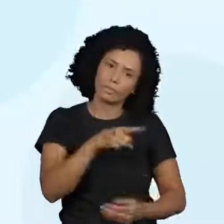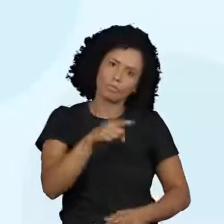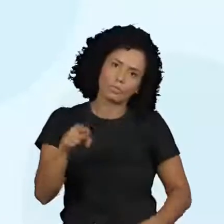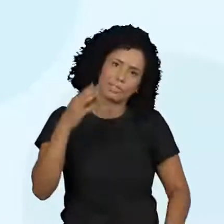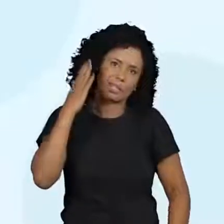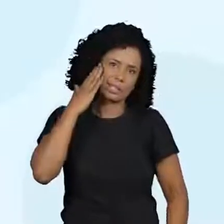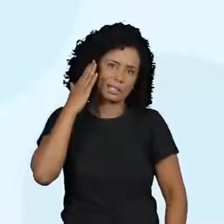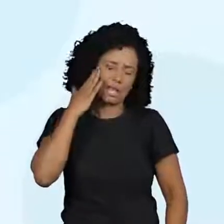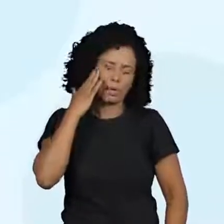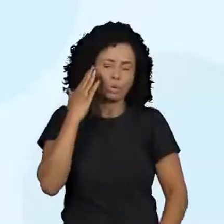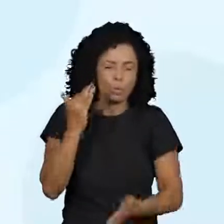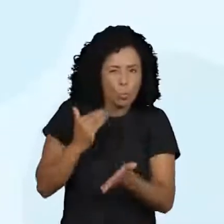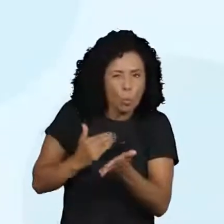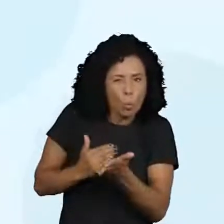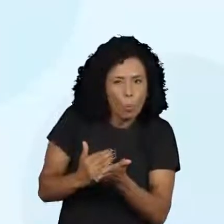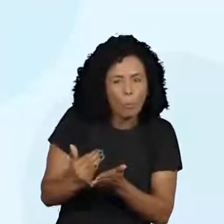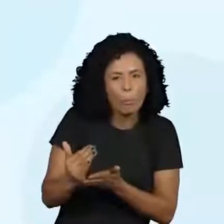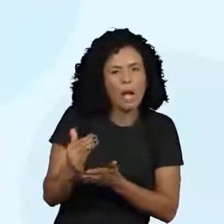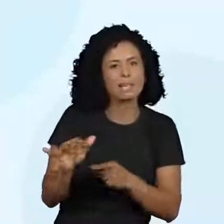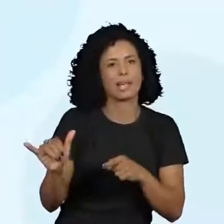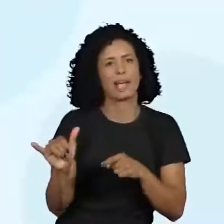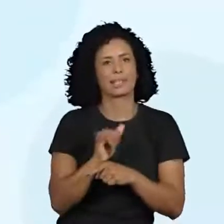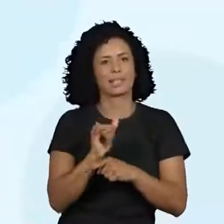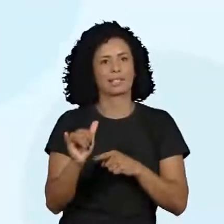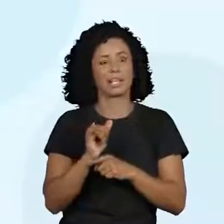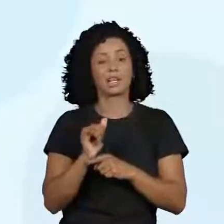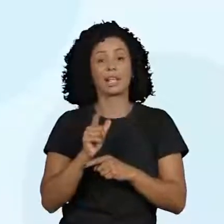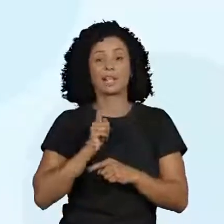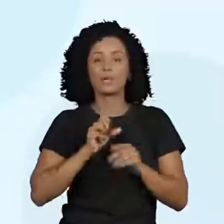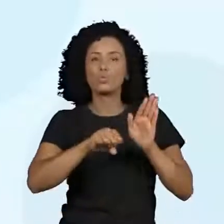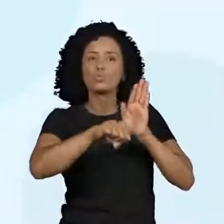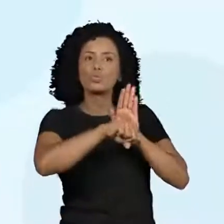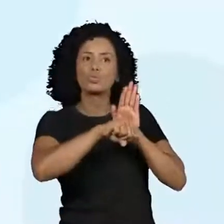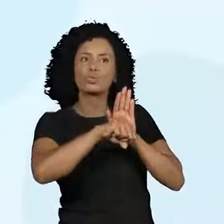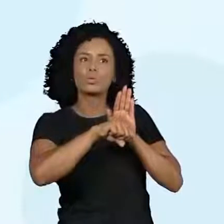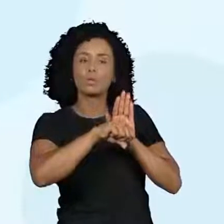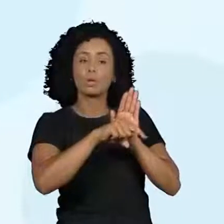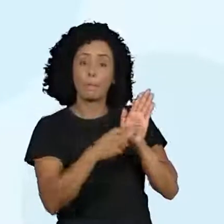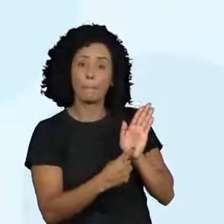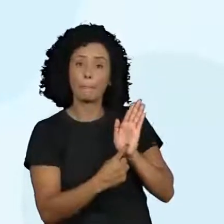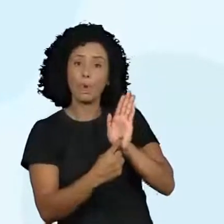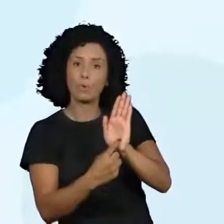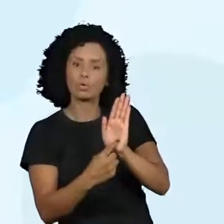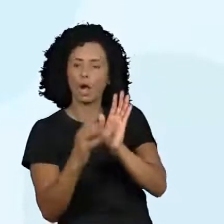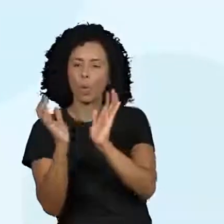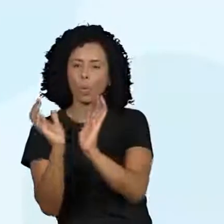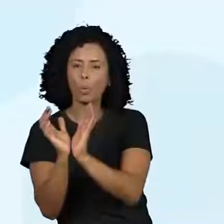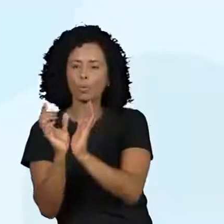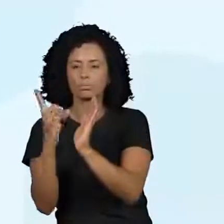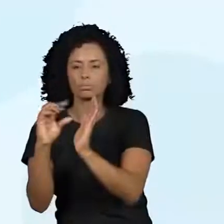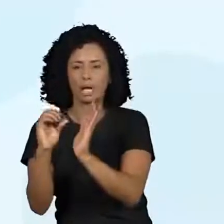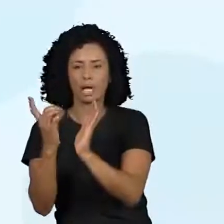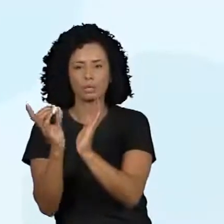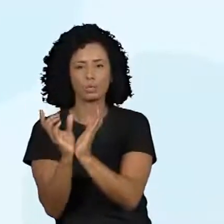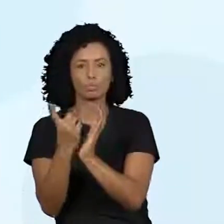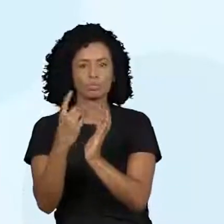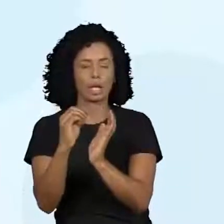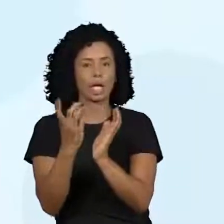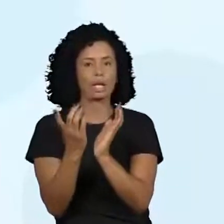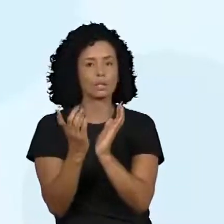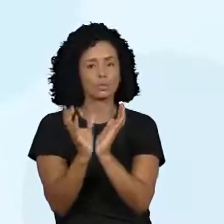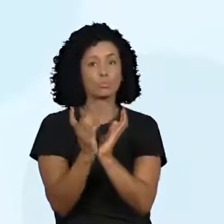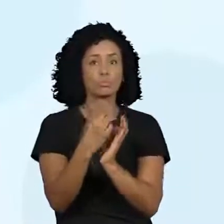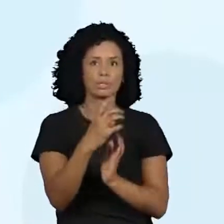começaram a usar 10 símbolos para representar esses agrupamentos. Então, nós temos o zero,